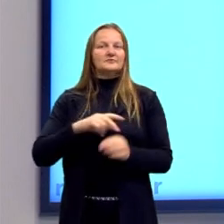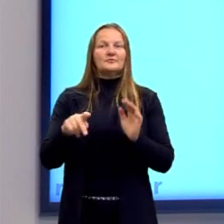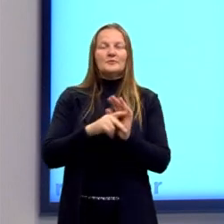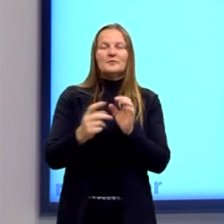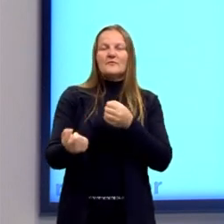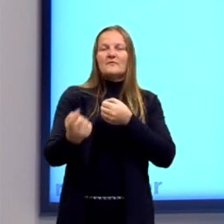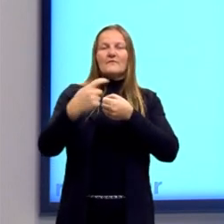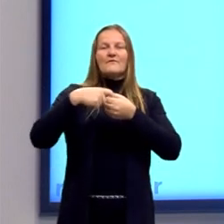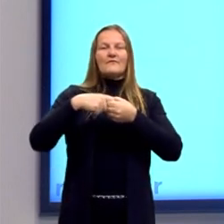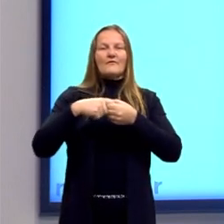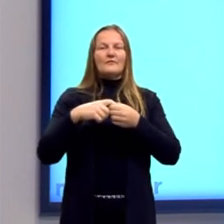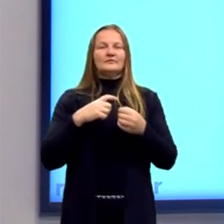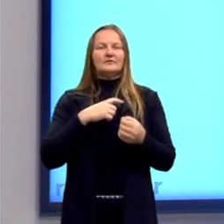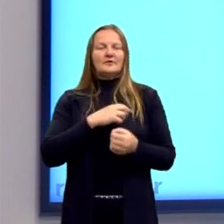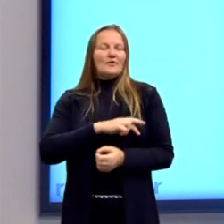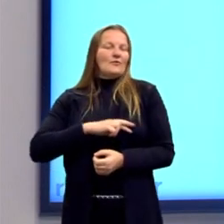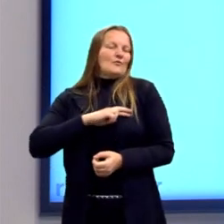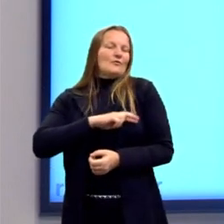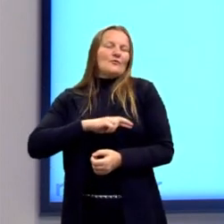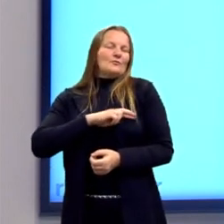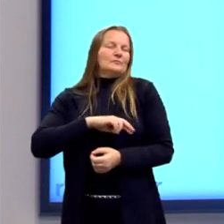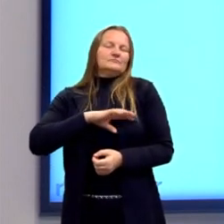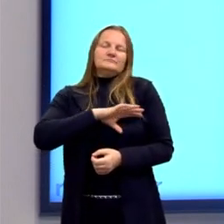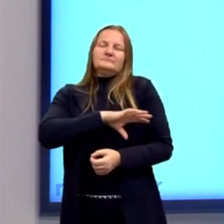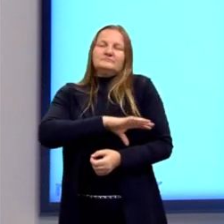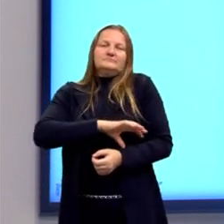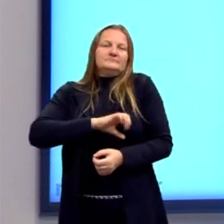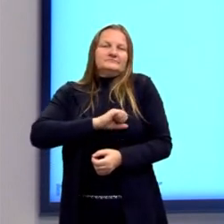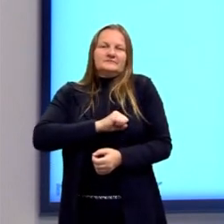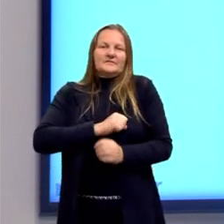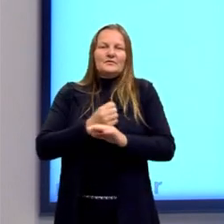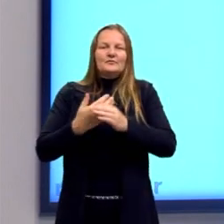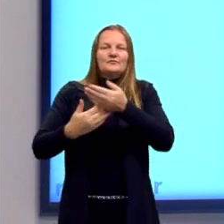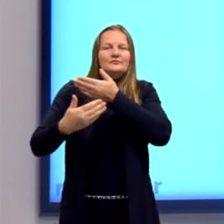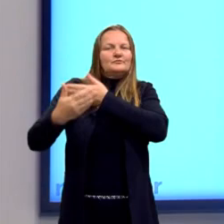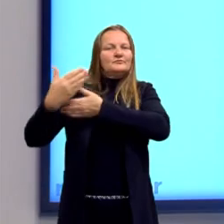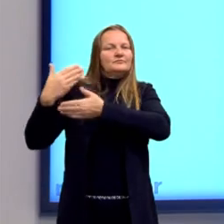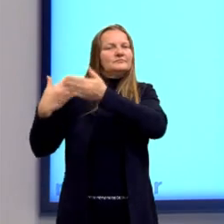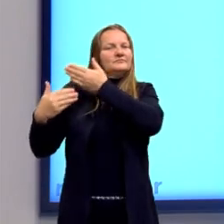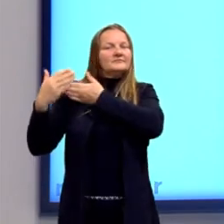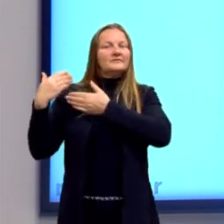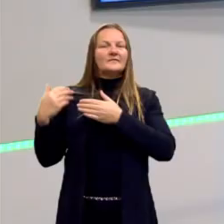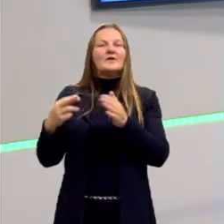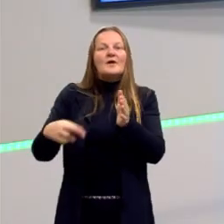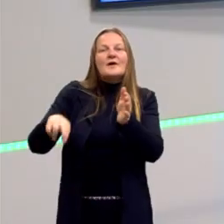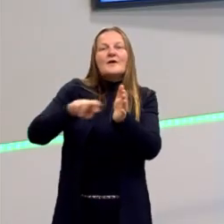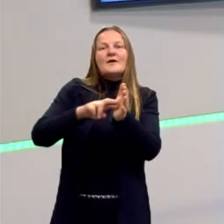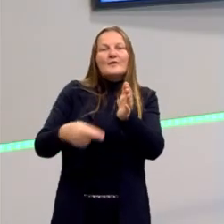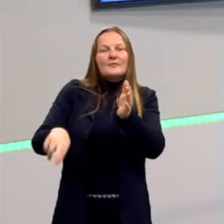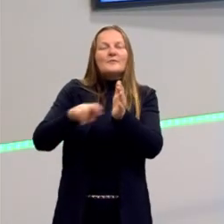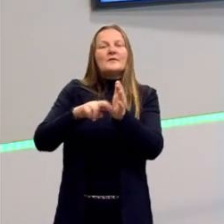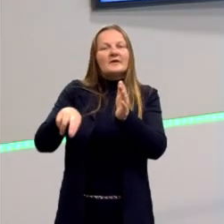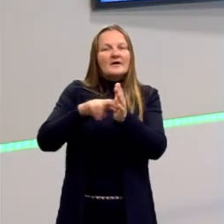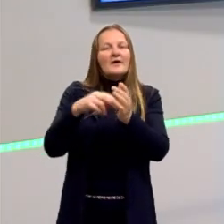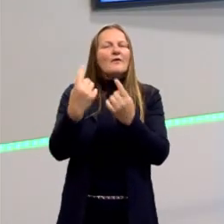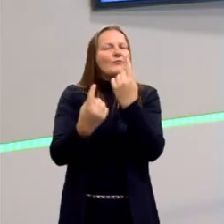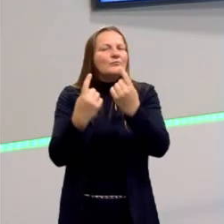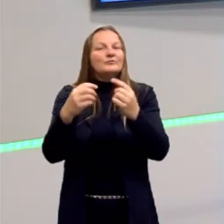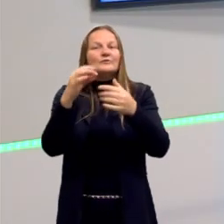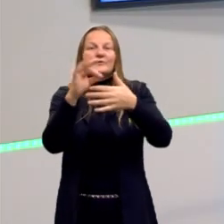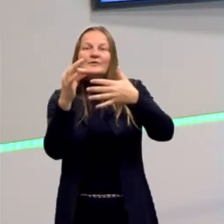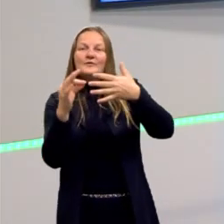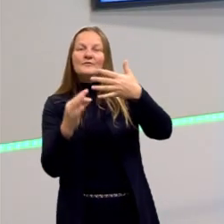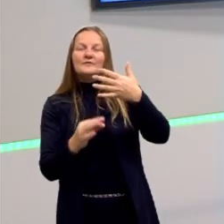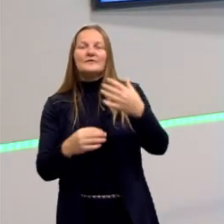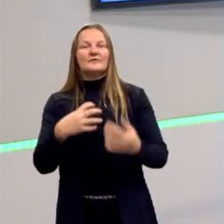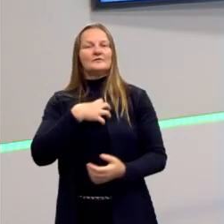volta, esse romantismo, uma volta ao passado ou a recuperar alguns elementos, que era a questão dos